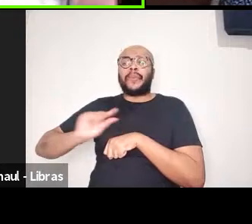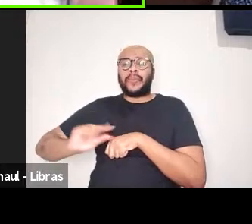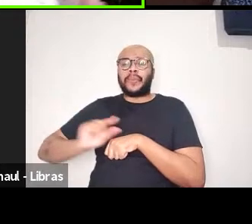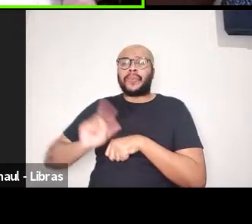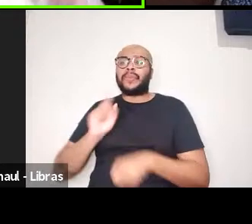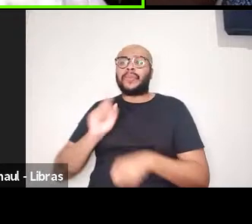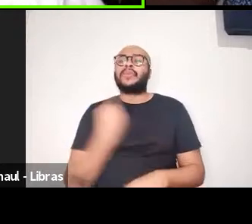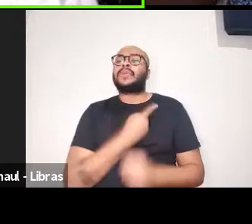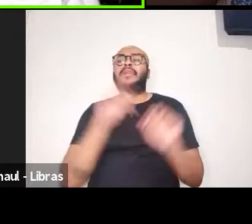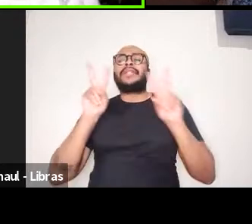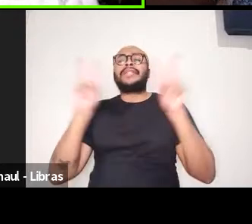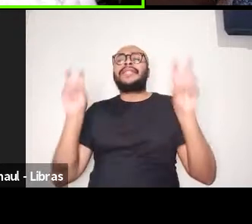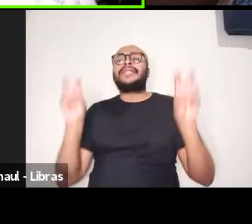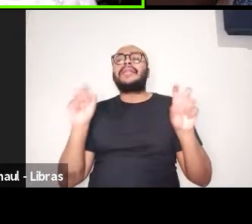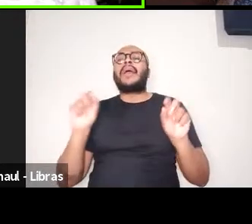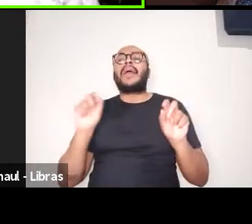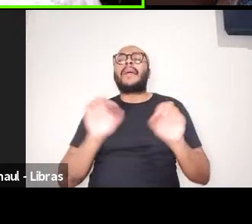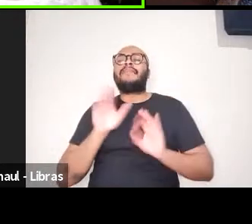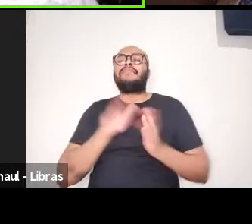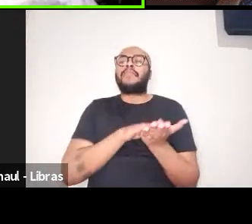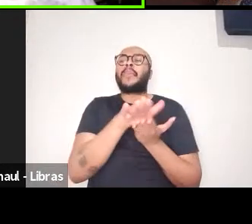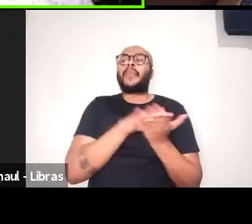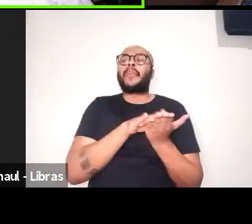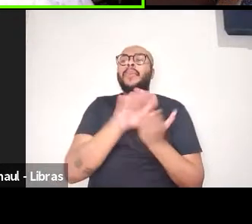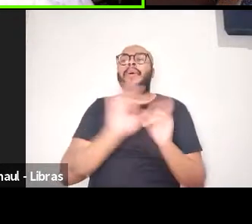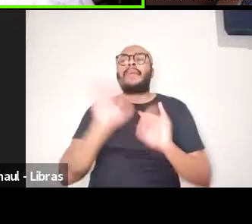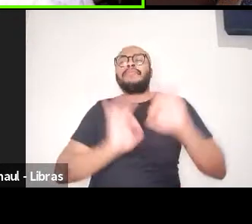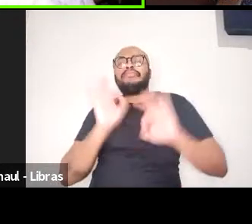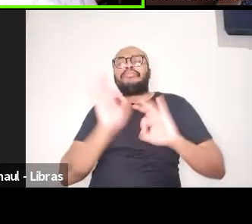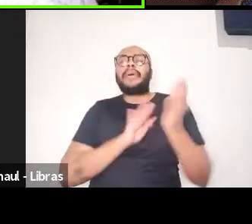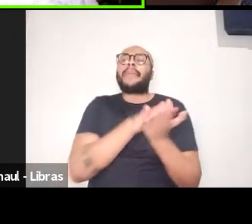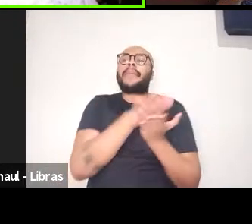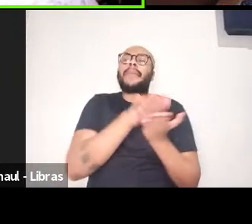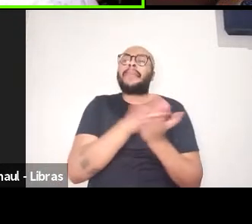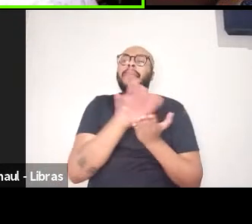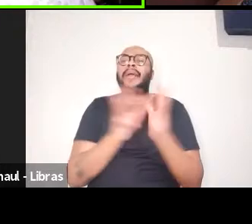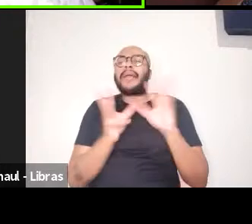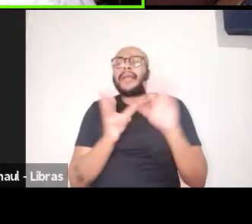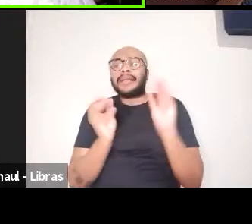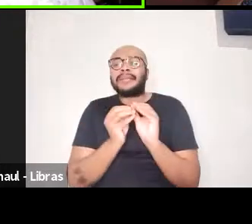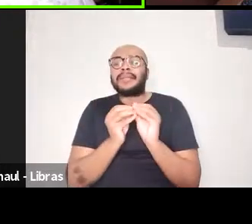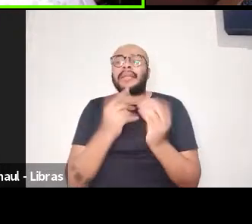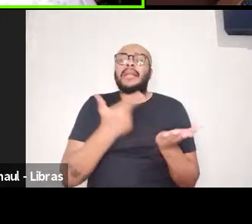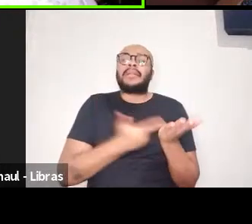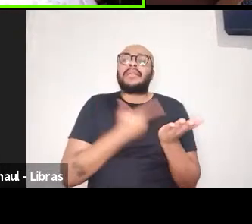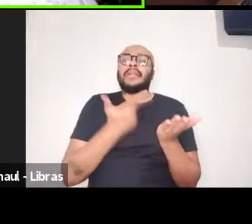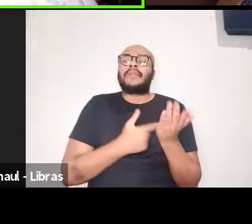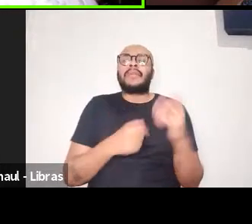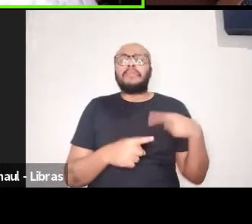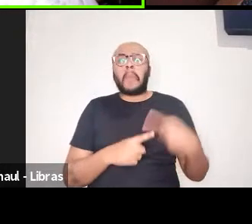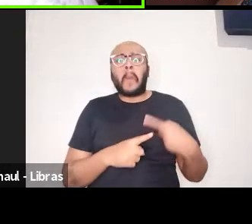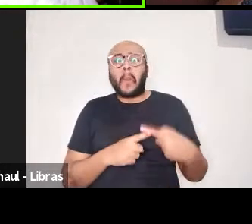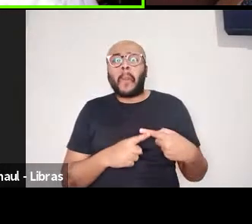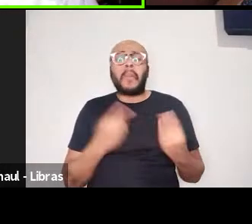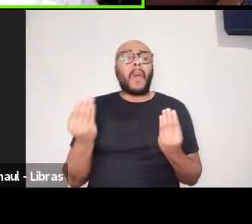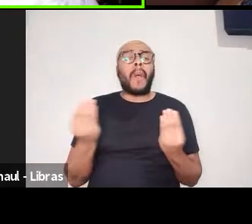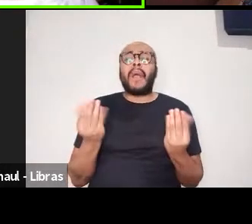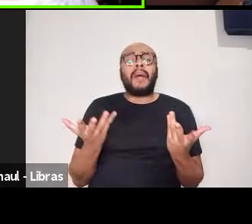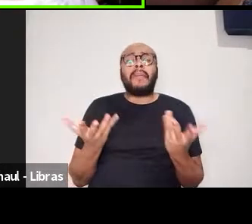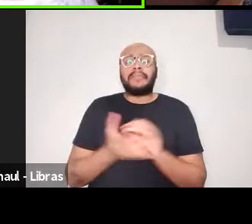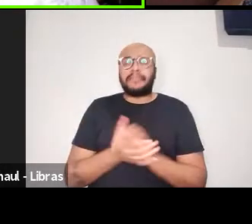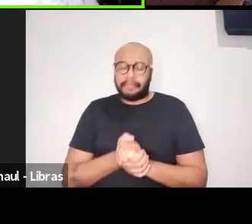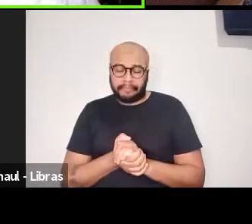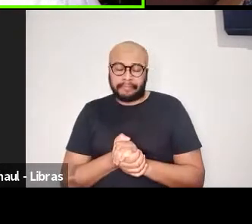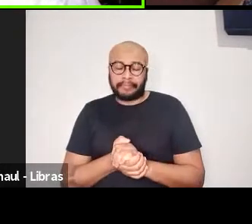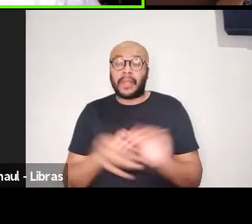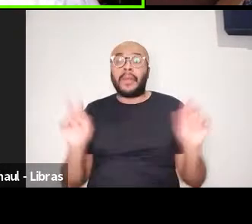denominamos Produzir e Publicar Resenhas de Livros, Porquê e Como? O